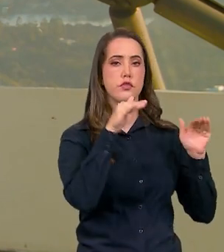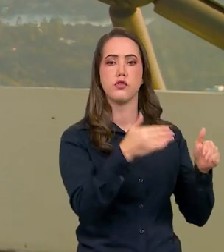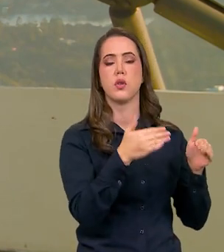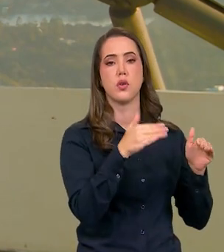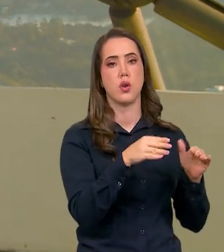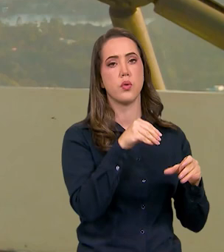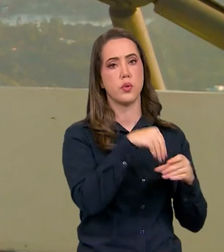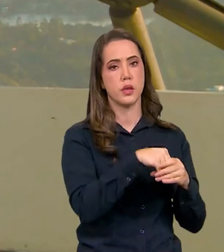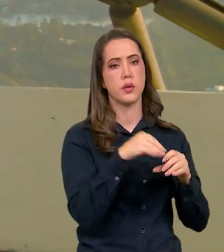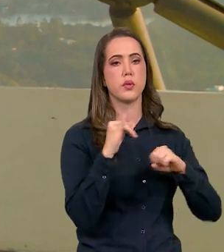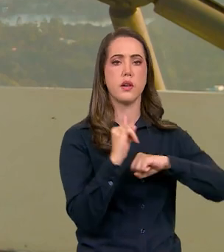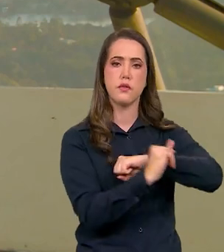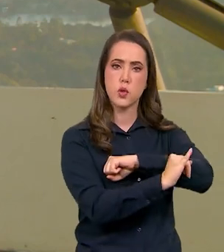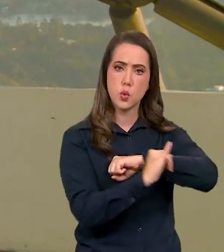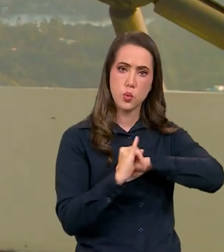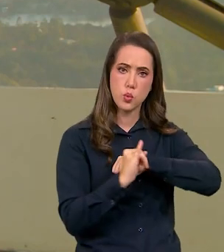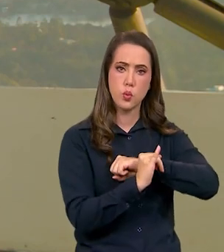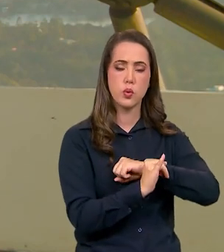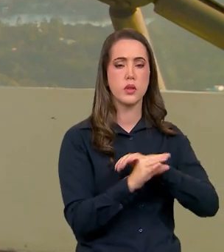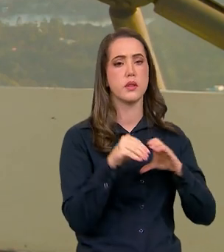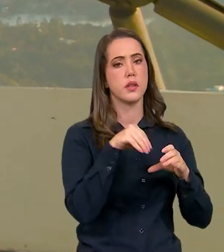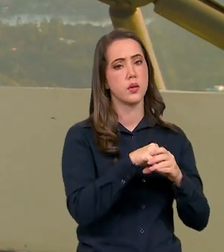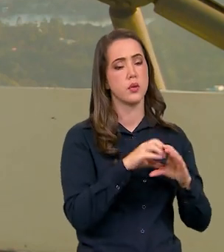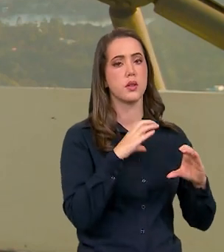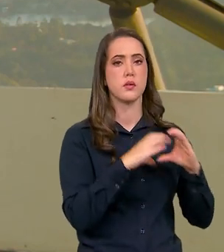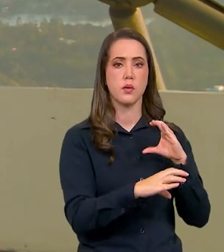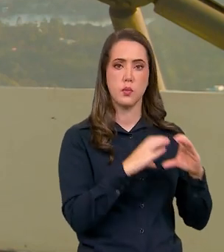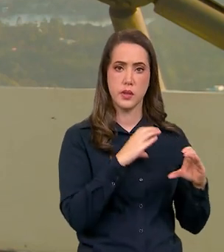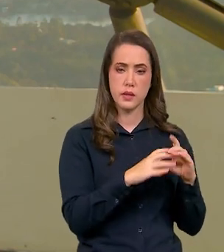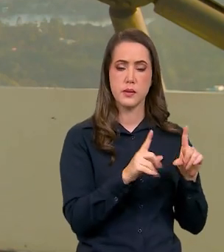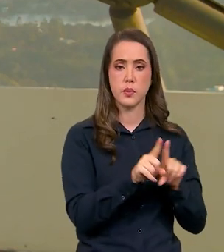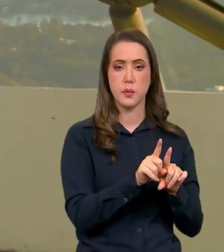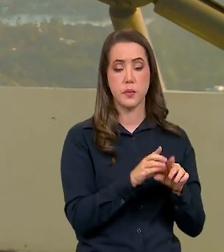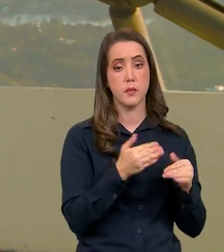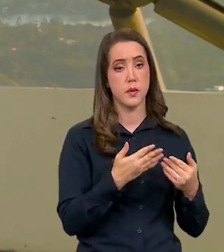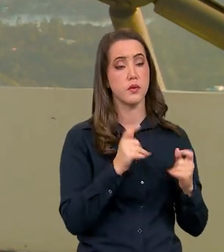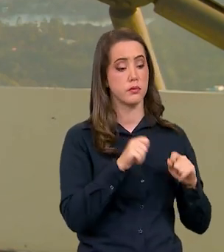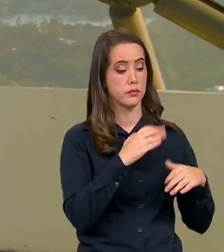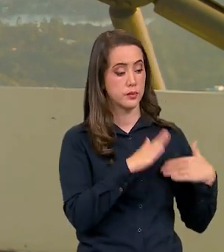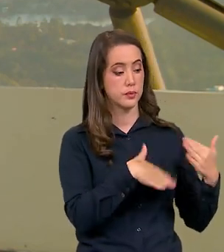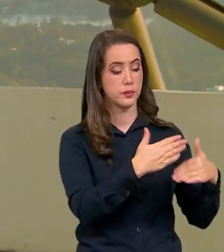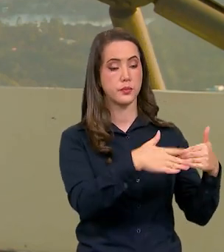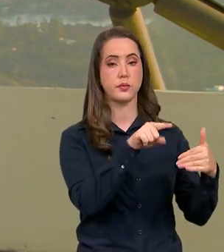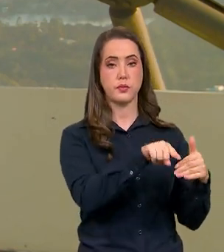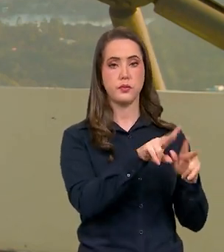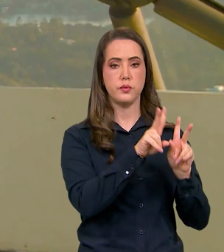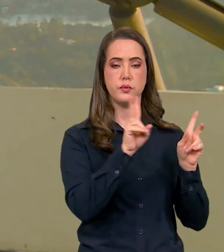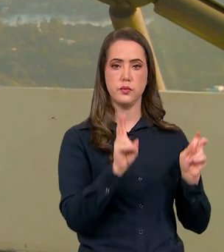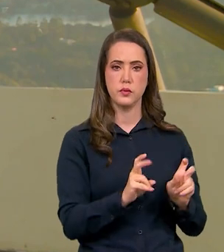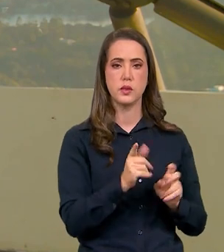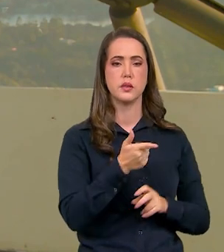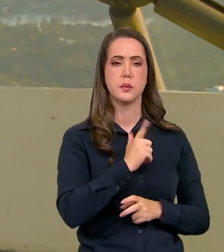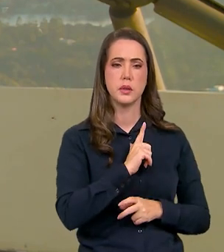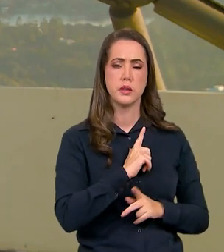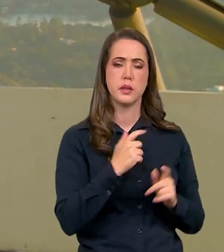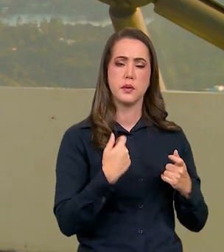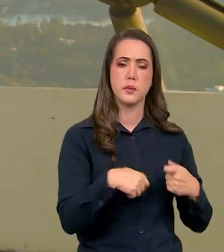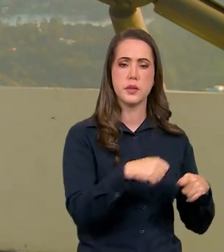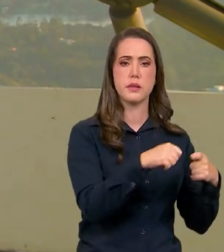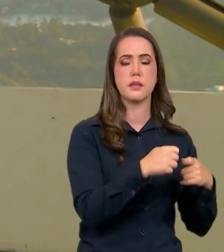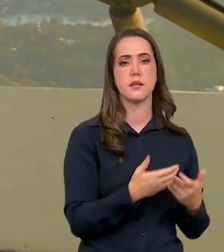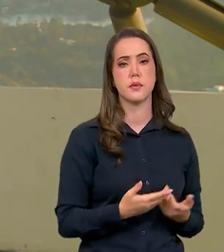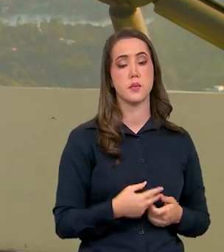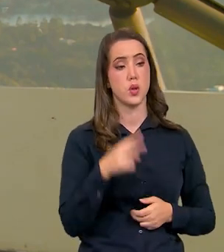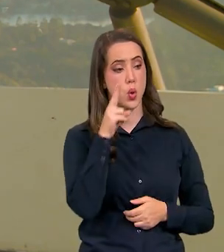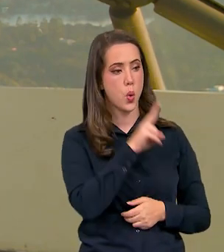dentro do eixo da infraestrutura o setor das telecomunicações para que a gente consiga justamente avançar nessas áreas que ainda tem essa carência